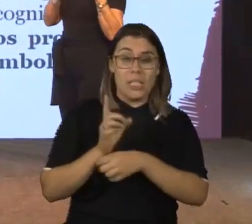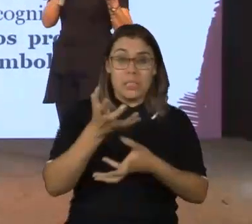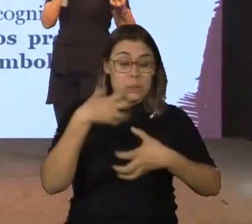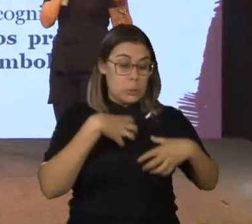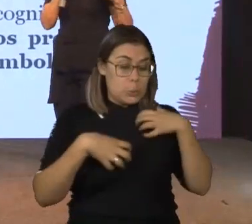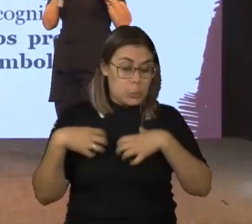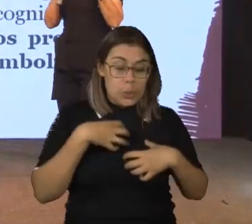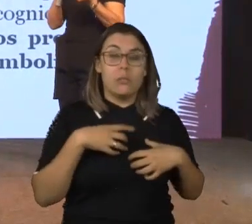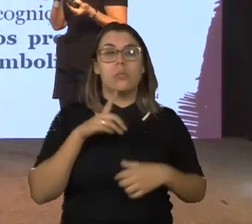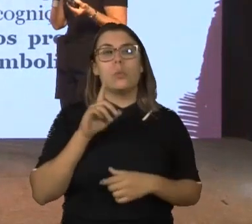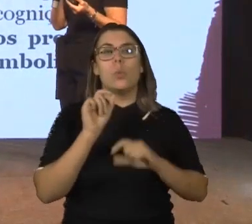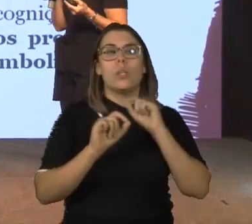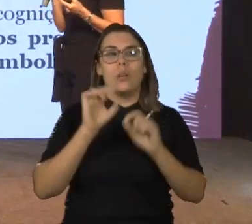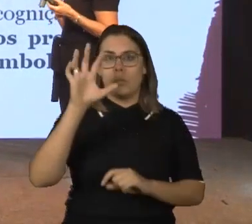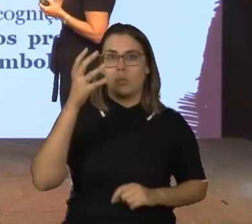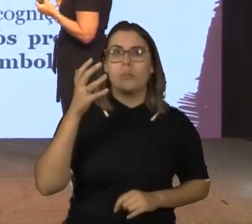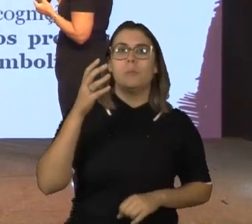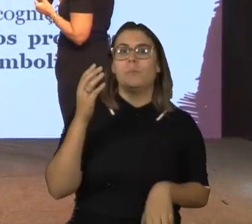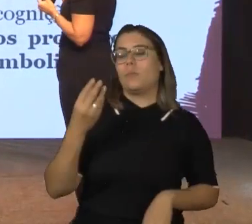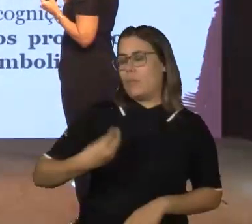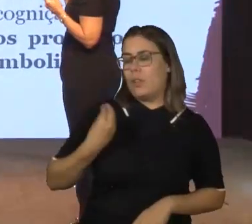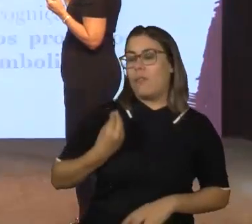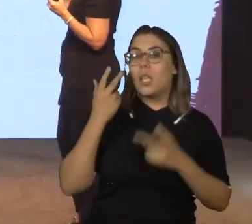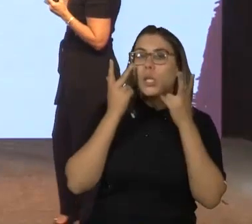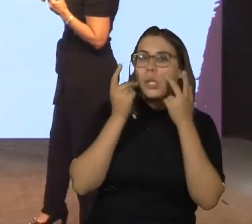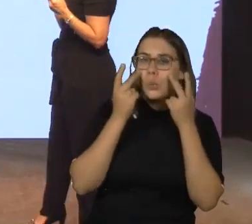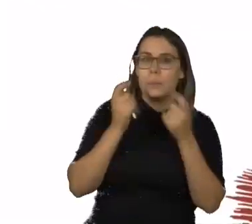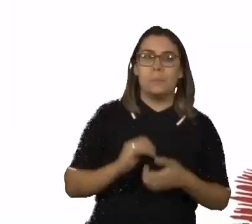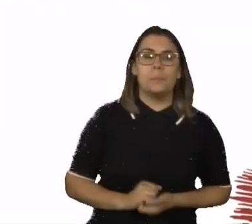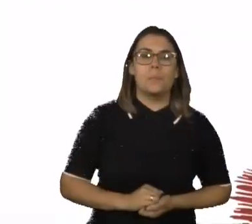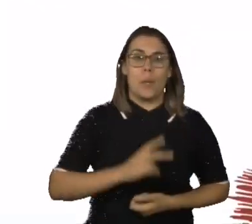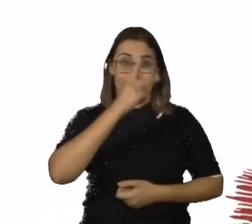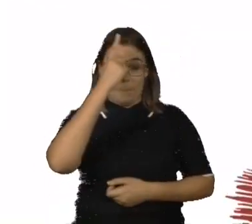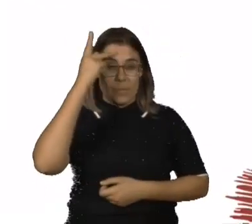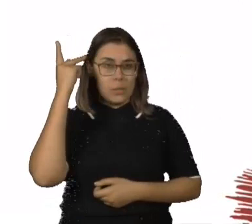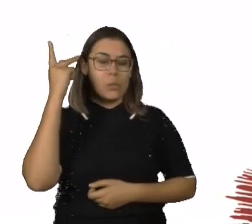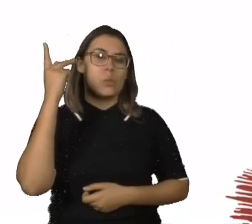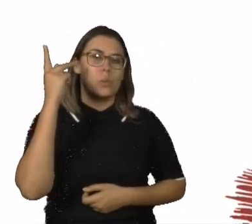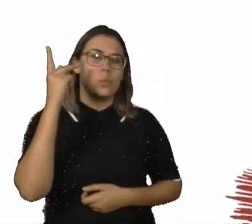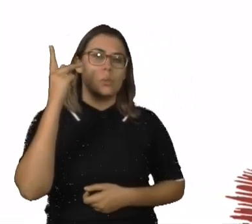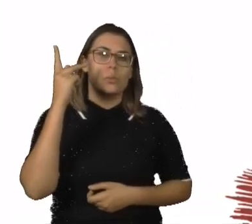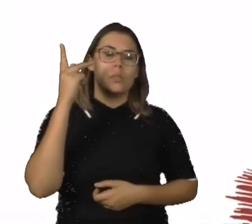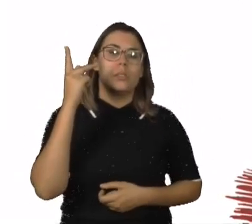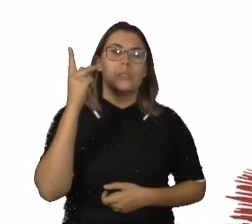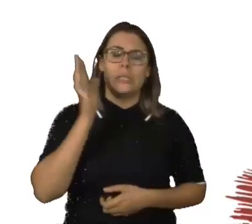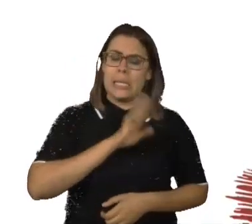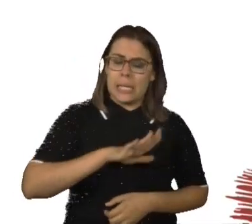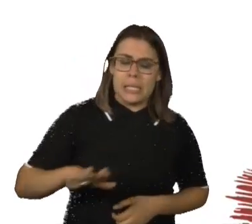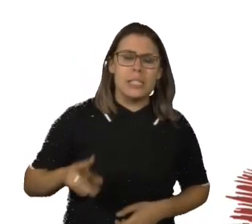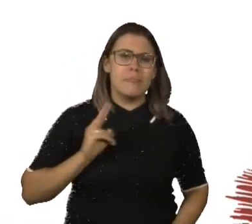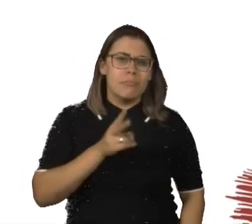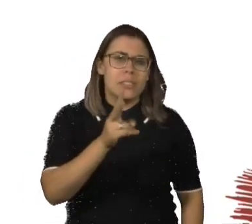que vão acontecendo no nosso estar na vida natural. Pessoas com T21 são eternamente crianças e,